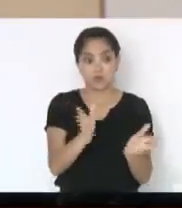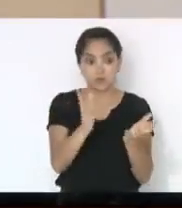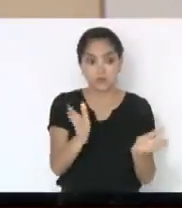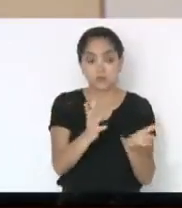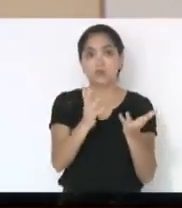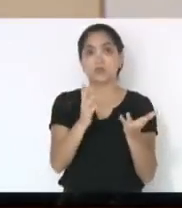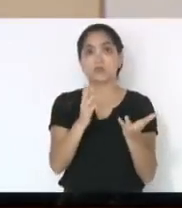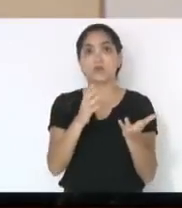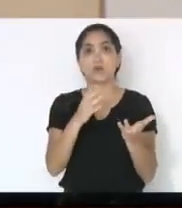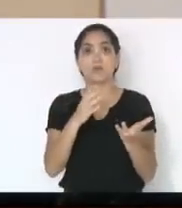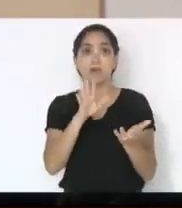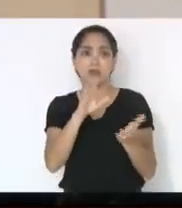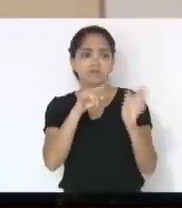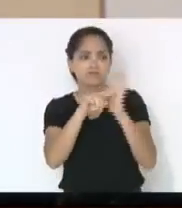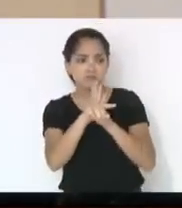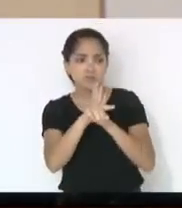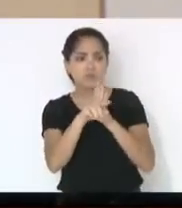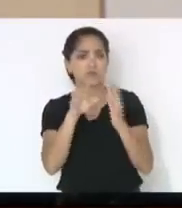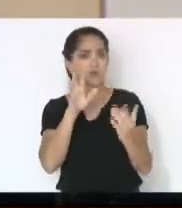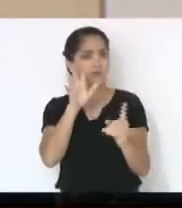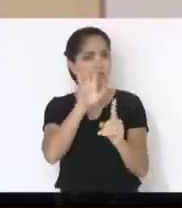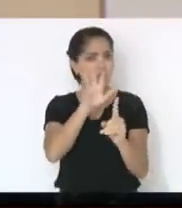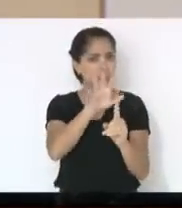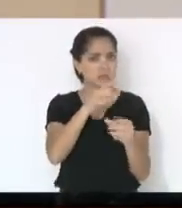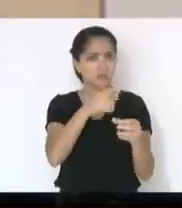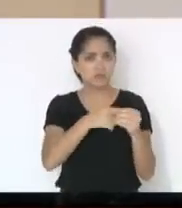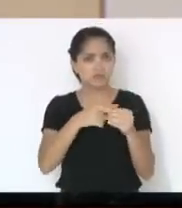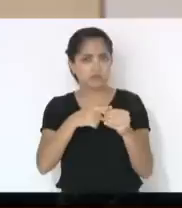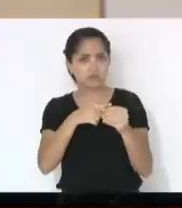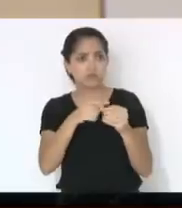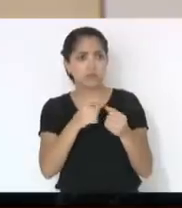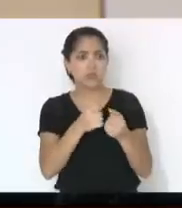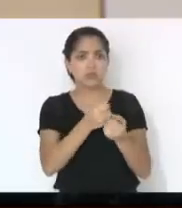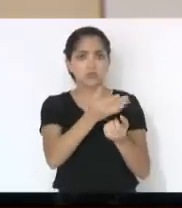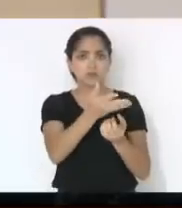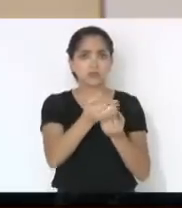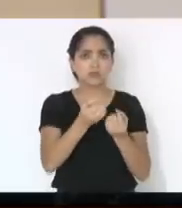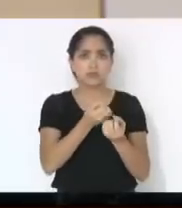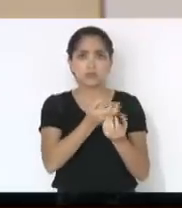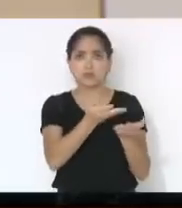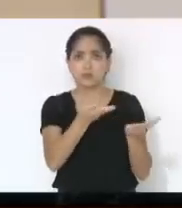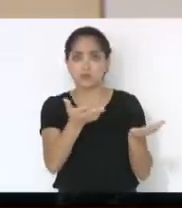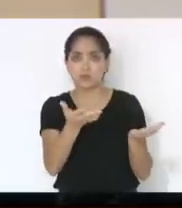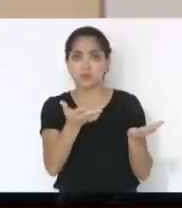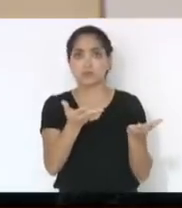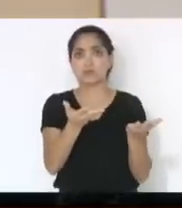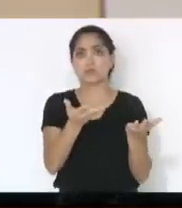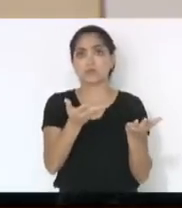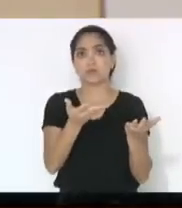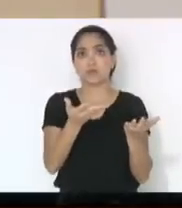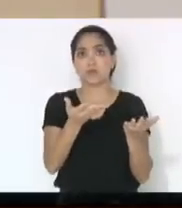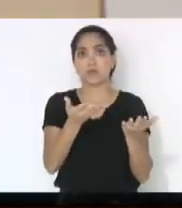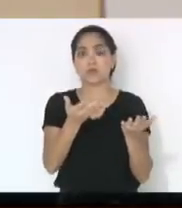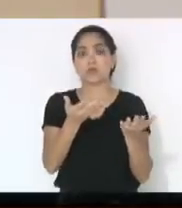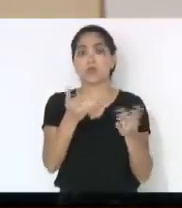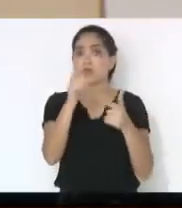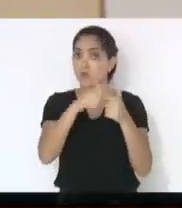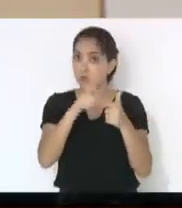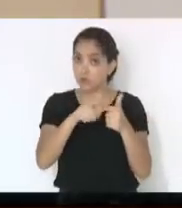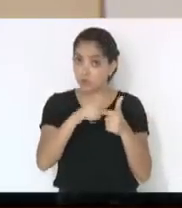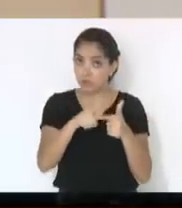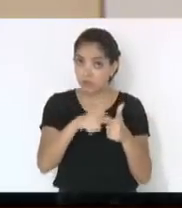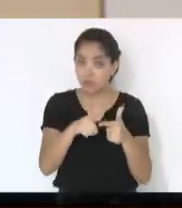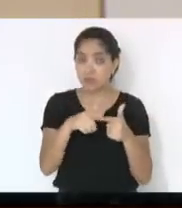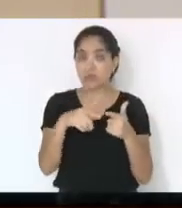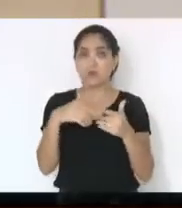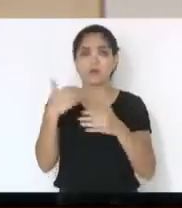pergunta é se ele afeta os municípios nessa distribuição que nós já tivemos um problema sério numa ocasião, que foi reestabelecido depois de